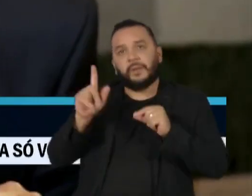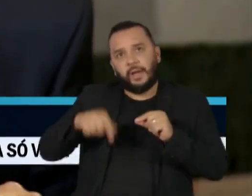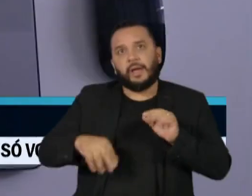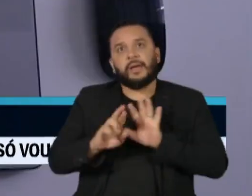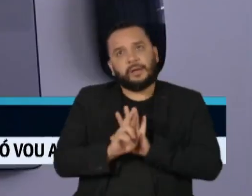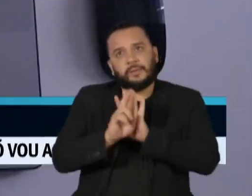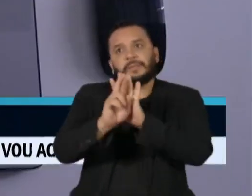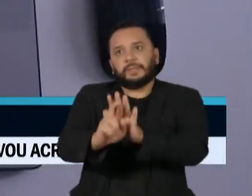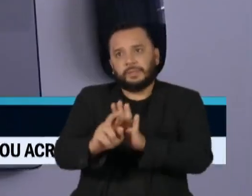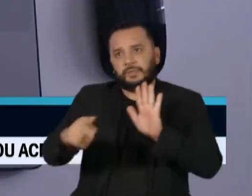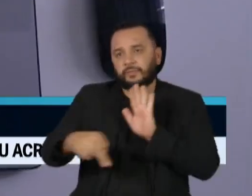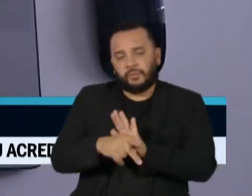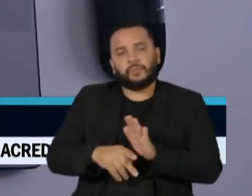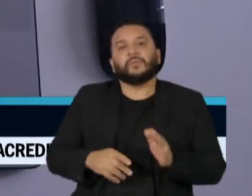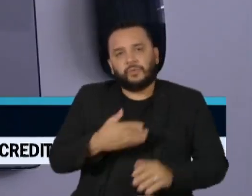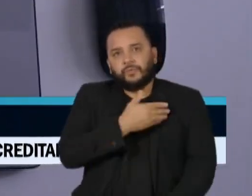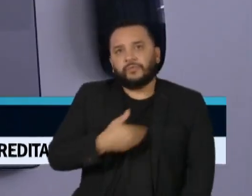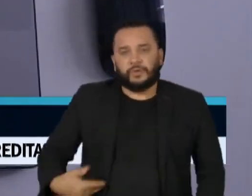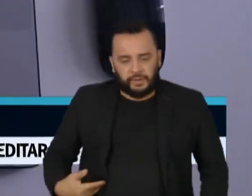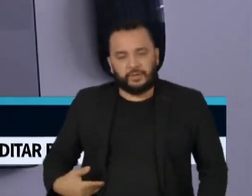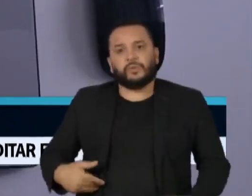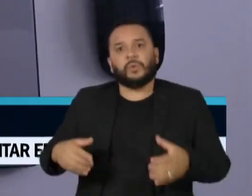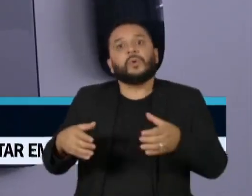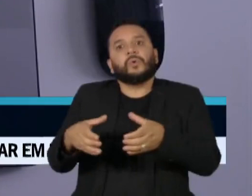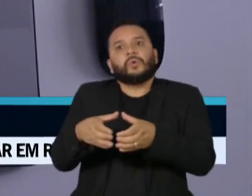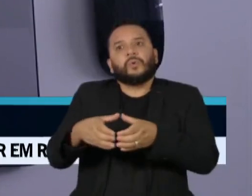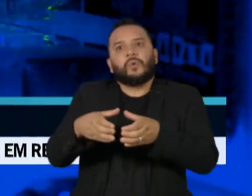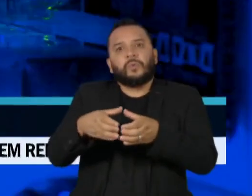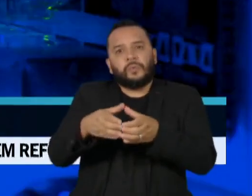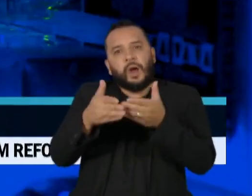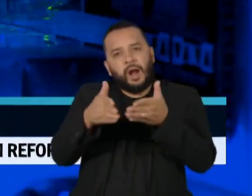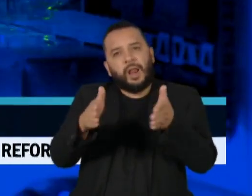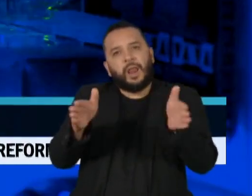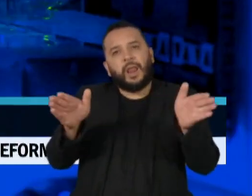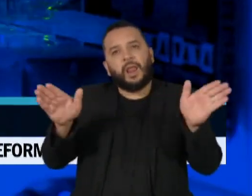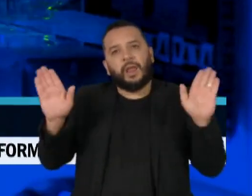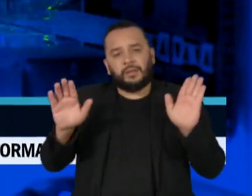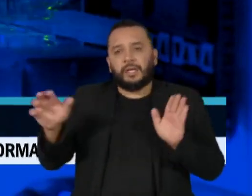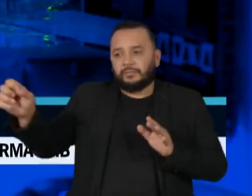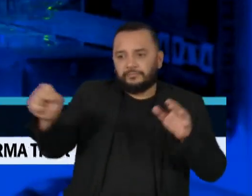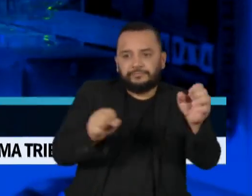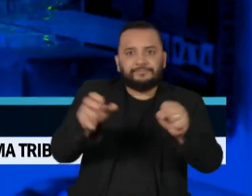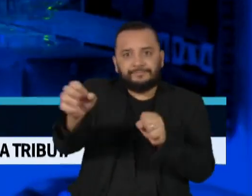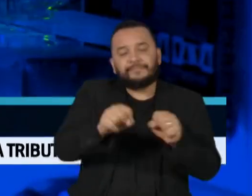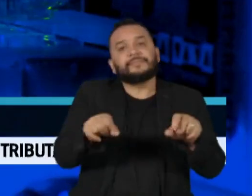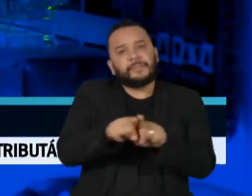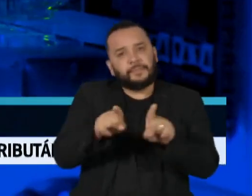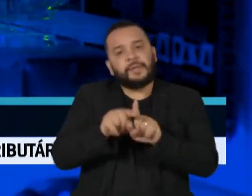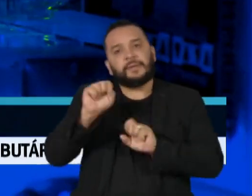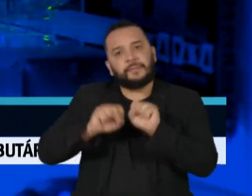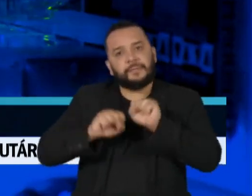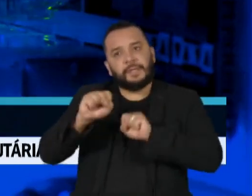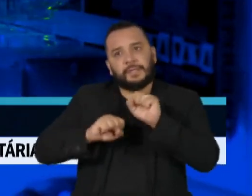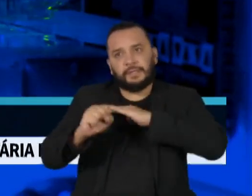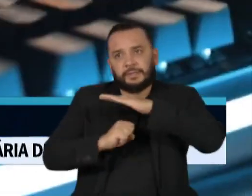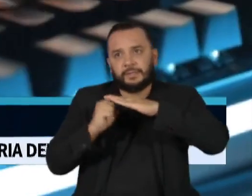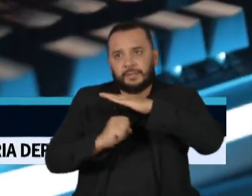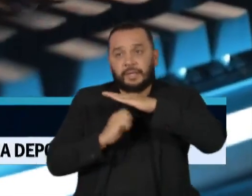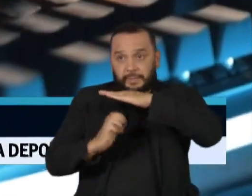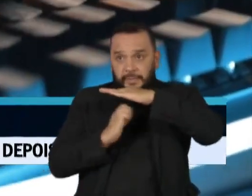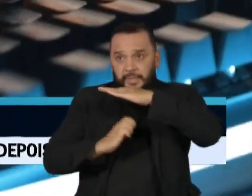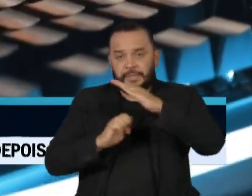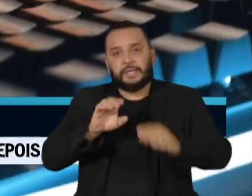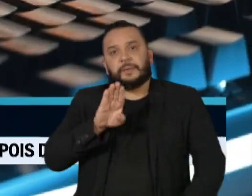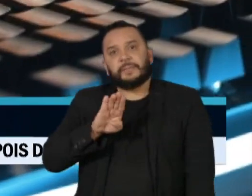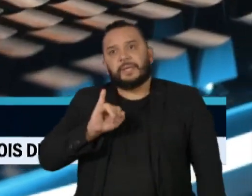do governo. O Conselho será mais amplo e plural. Vai incluir novos atores, como as big techs, as grandes empresas de